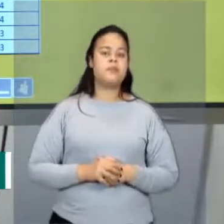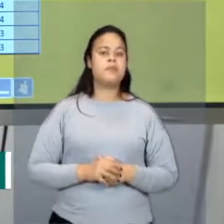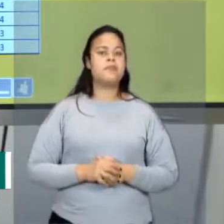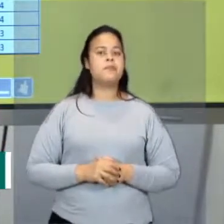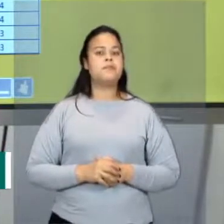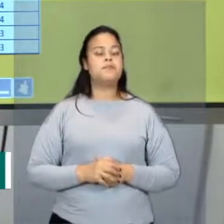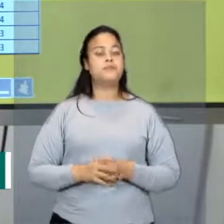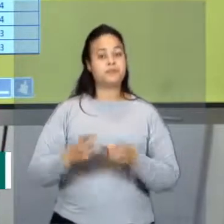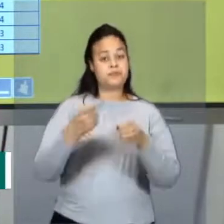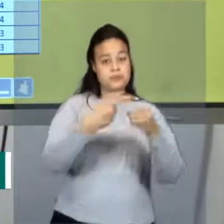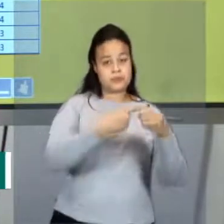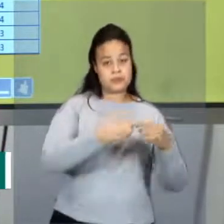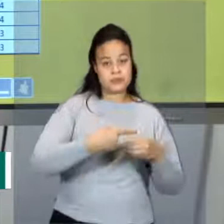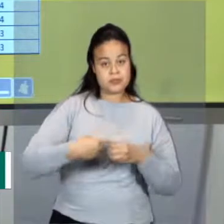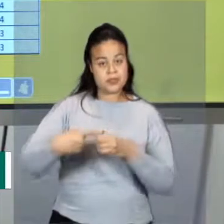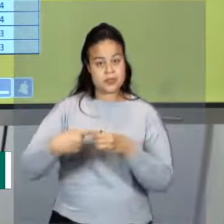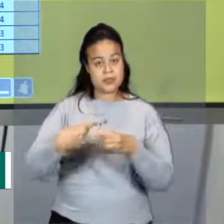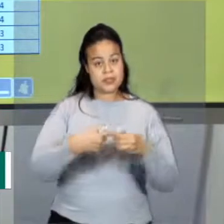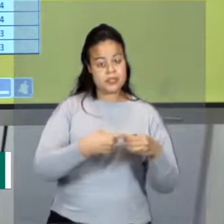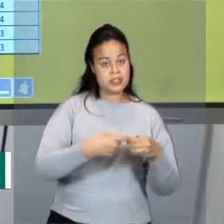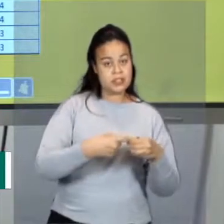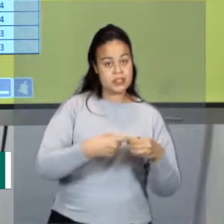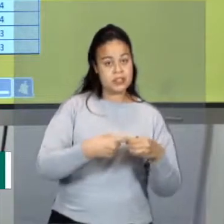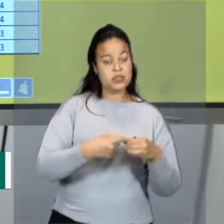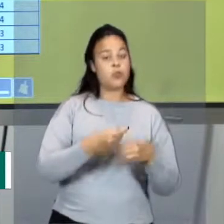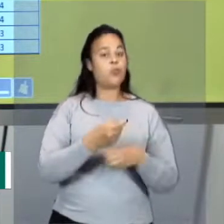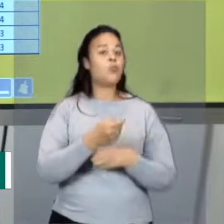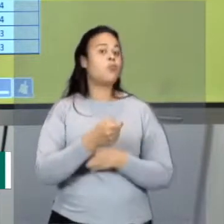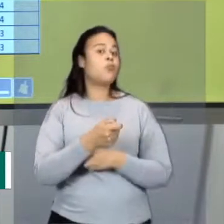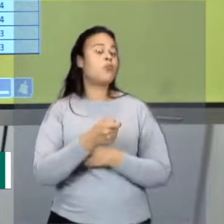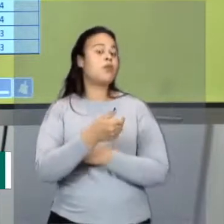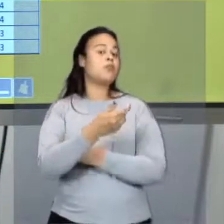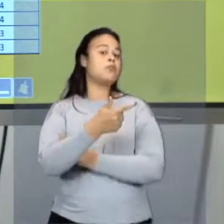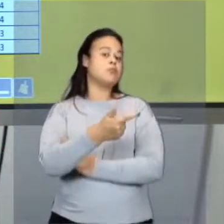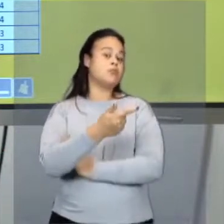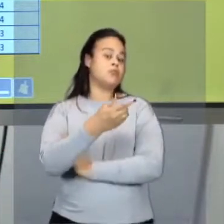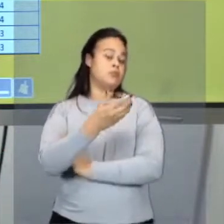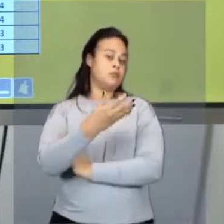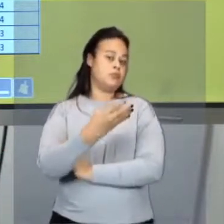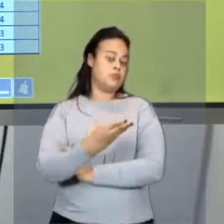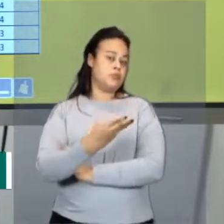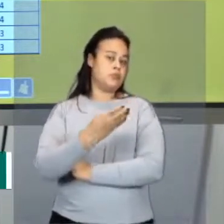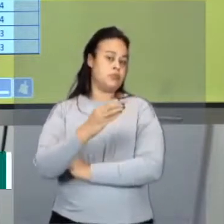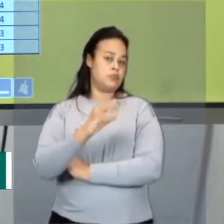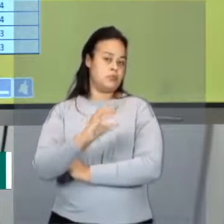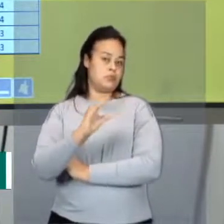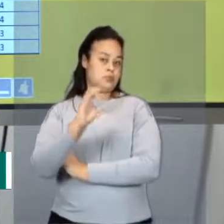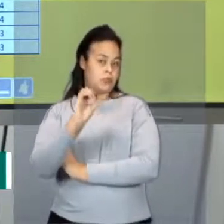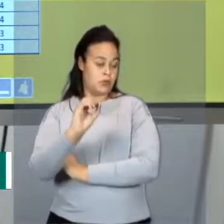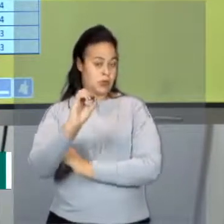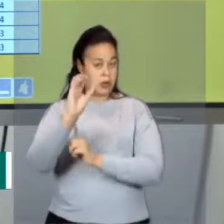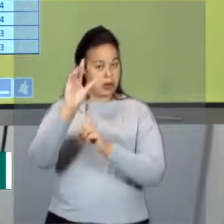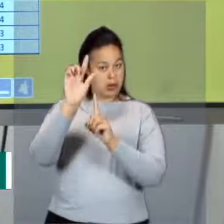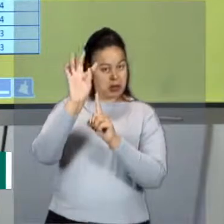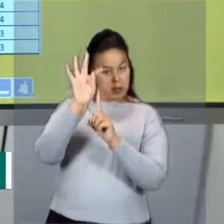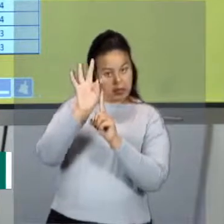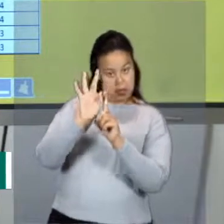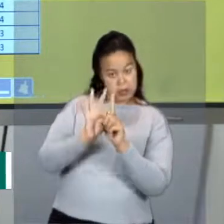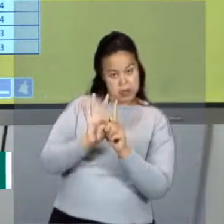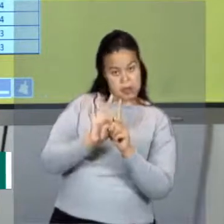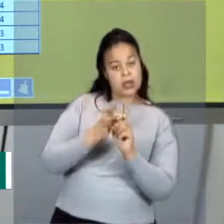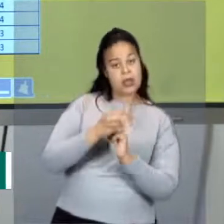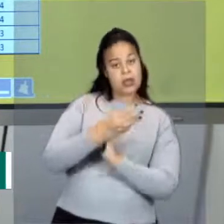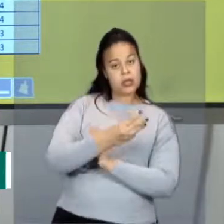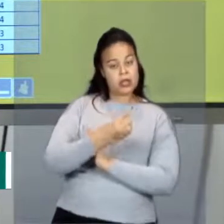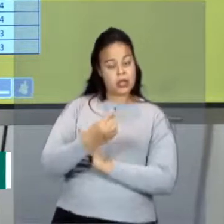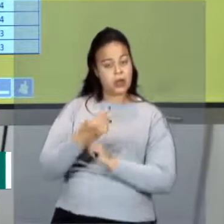A cidade com previsão de 24 graus Celsius, de mínima, e de 31 graus